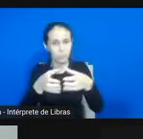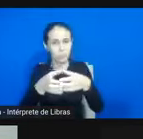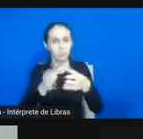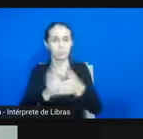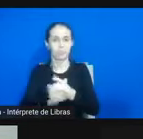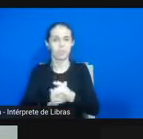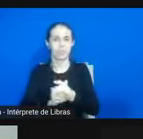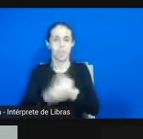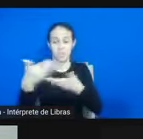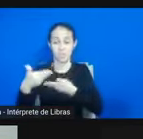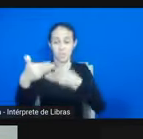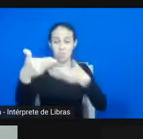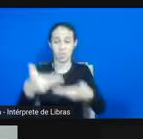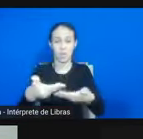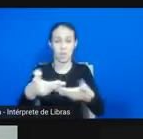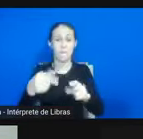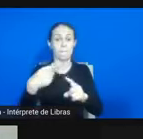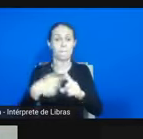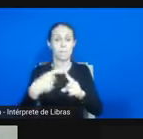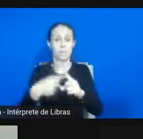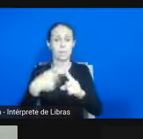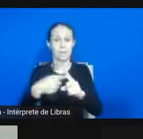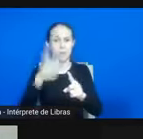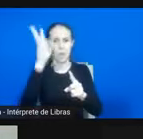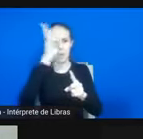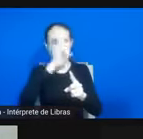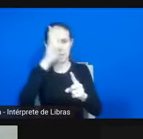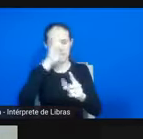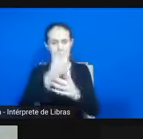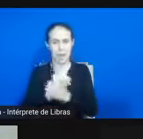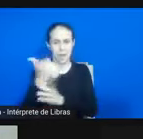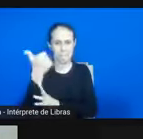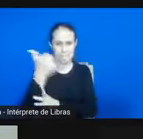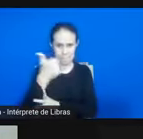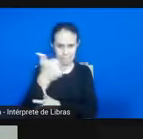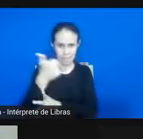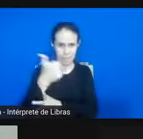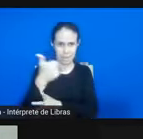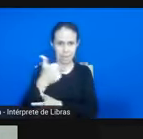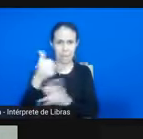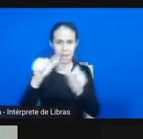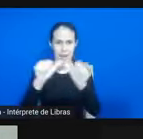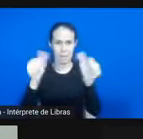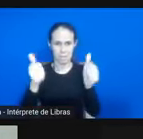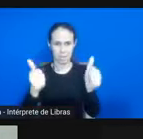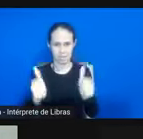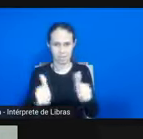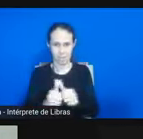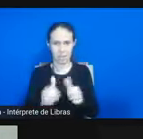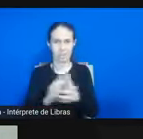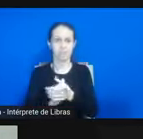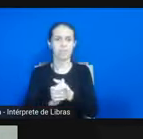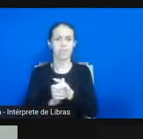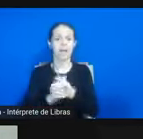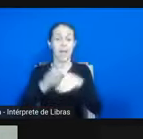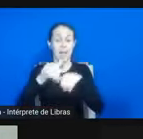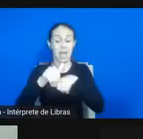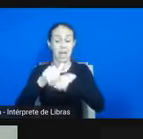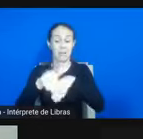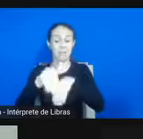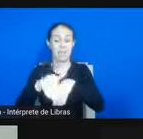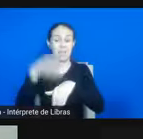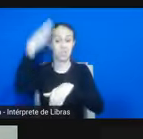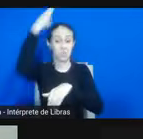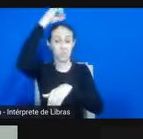a primeira imagem que eu formei era como a gente acabou de sair do mês de setembro de Cosme e Tamião, mas